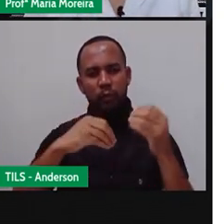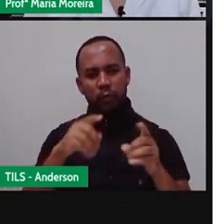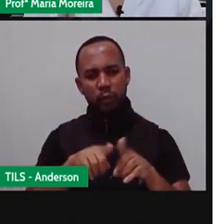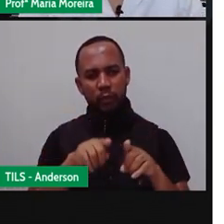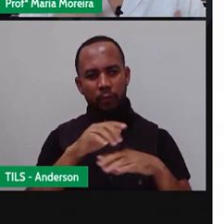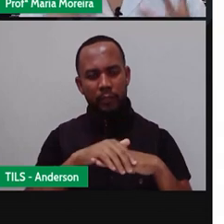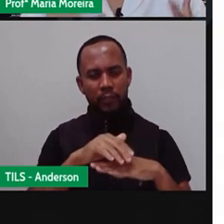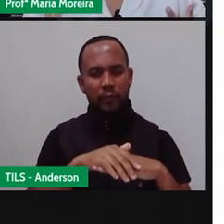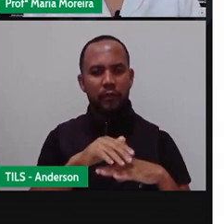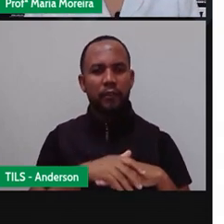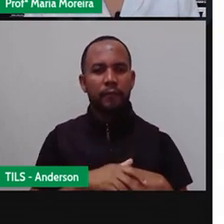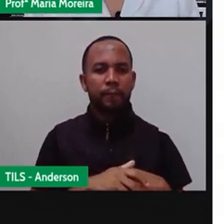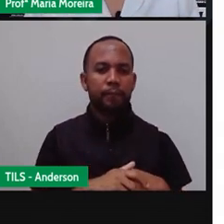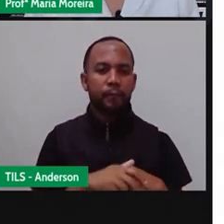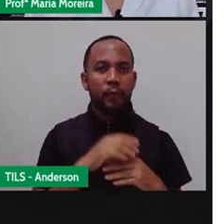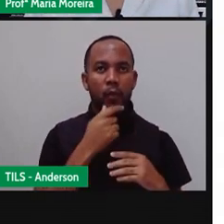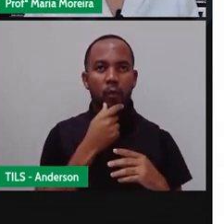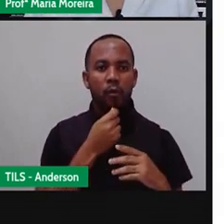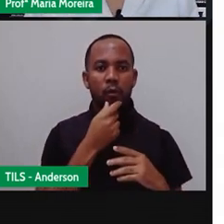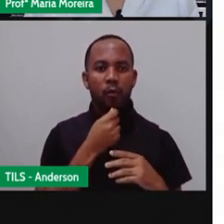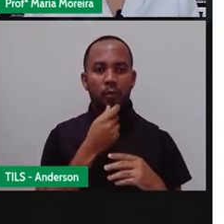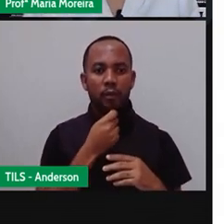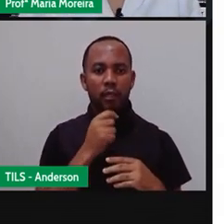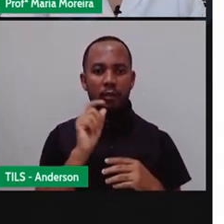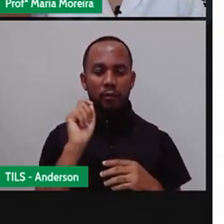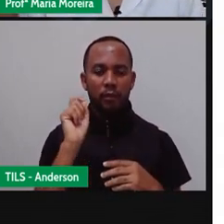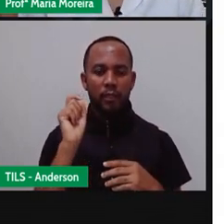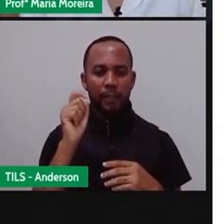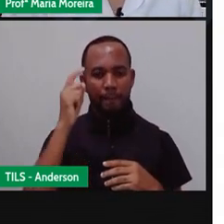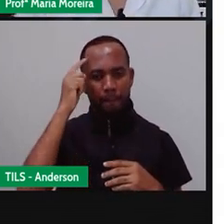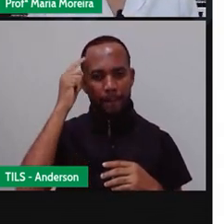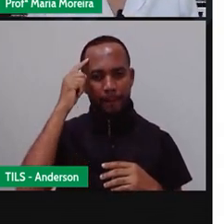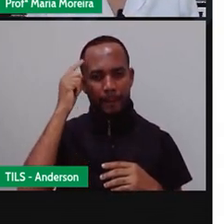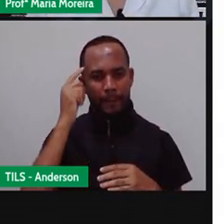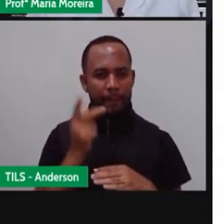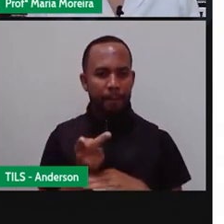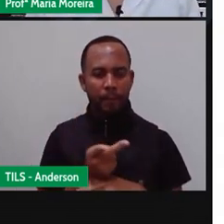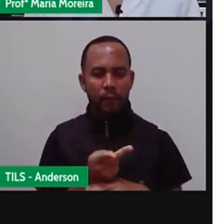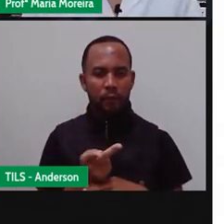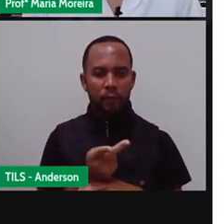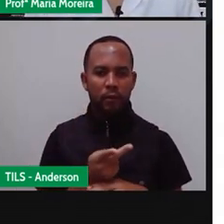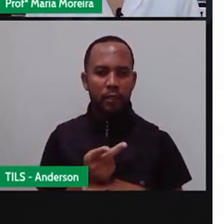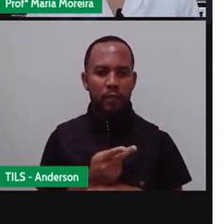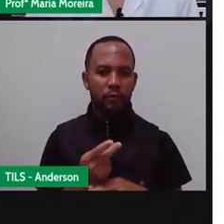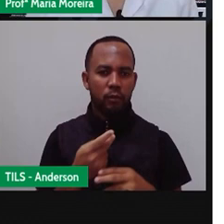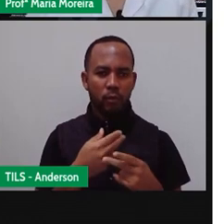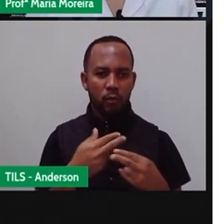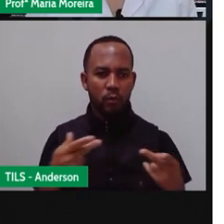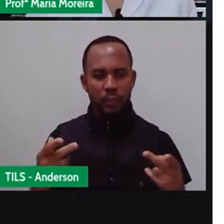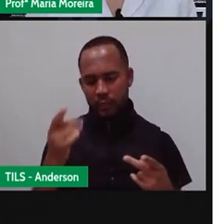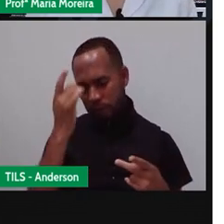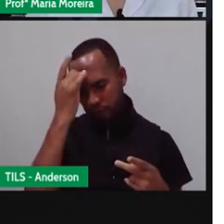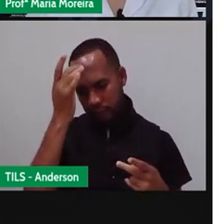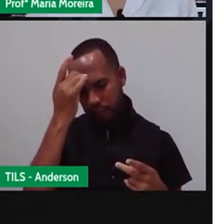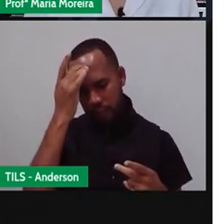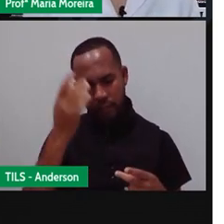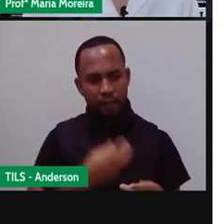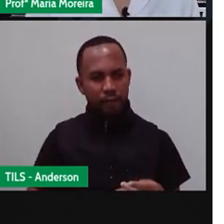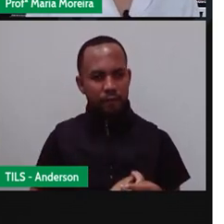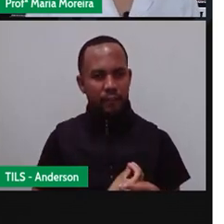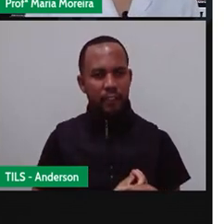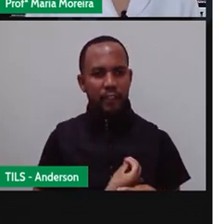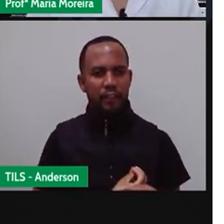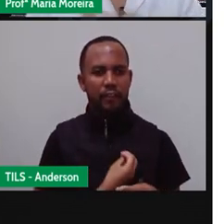Então, o homem, ele fica procurando, né, aí nos primórdios da humanidade, coisas que vão facilitar a sua vida.